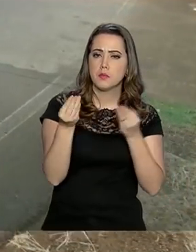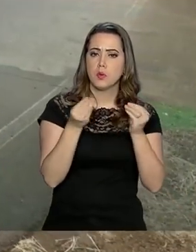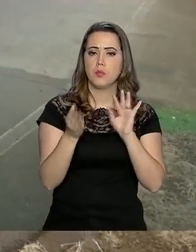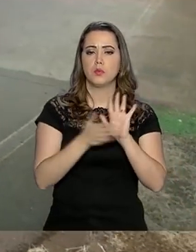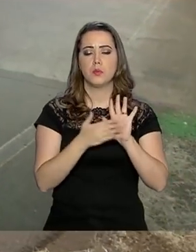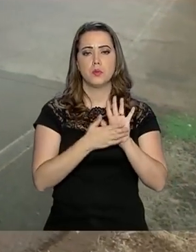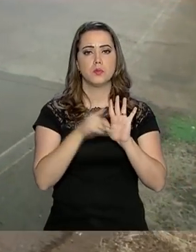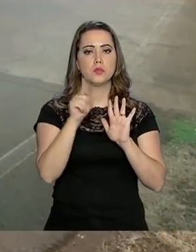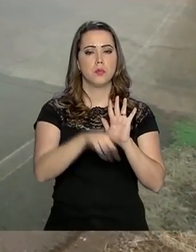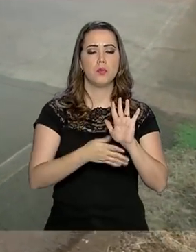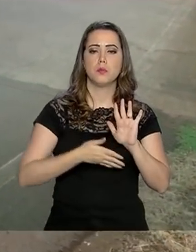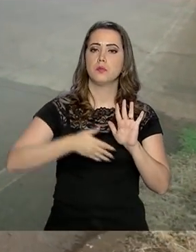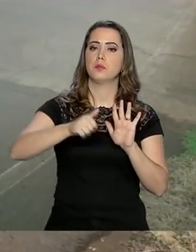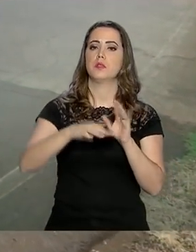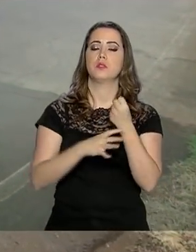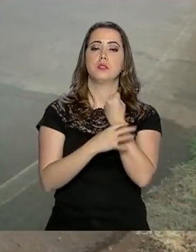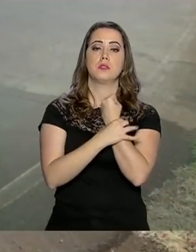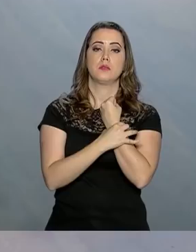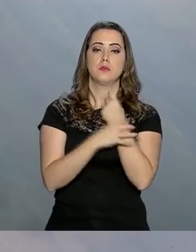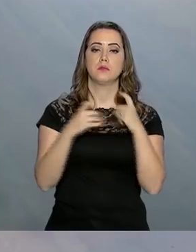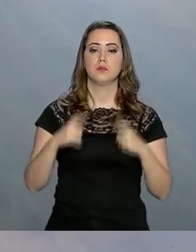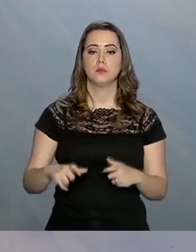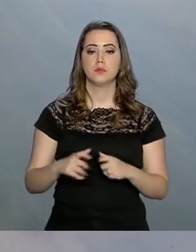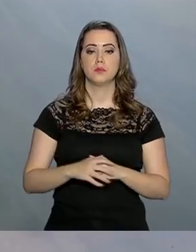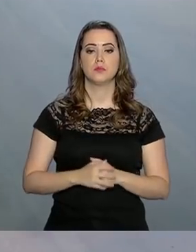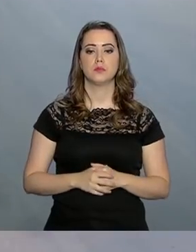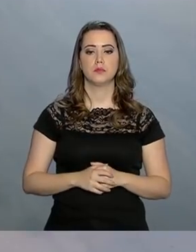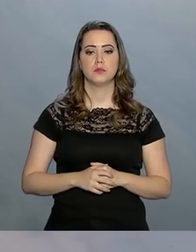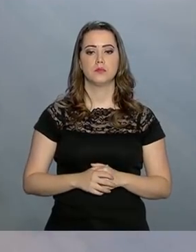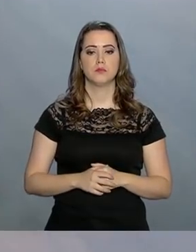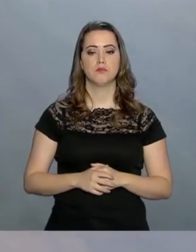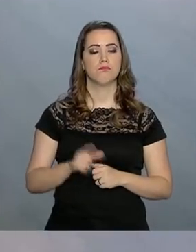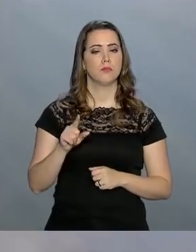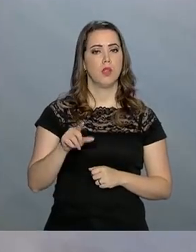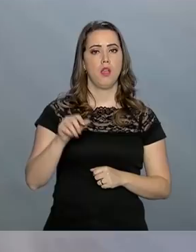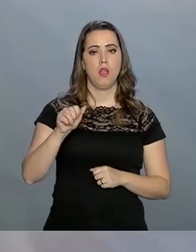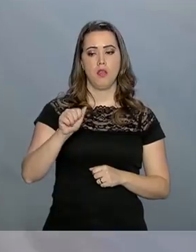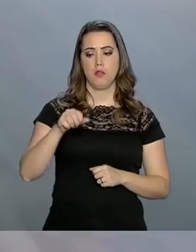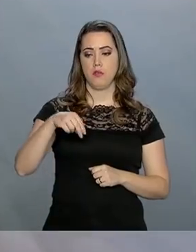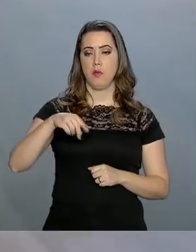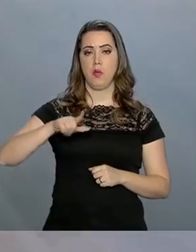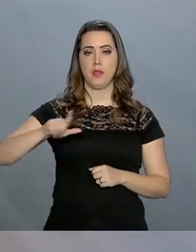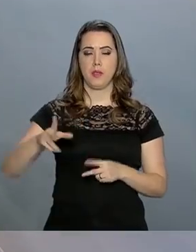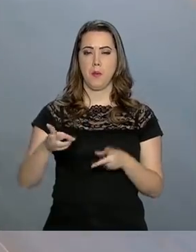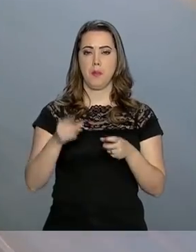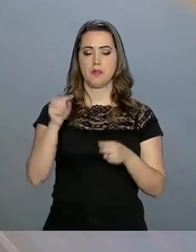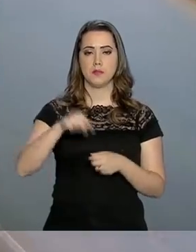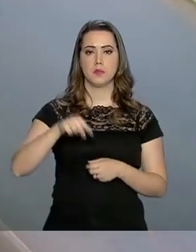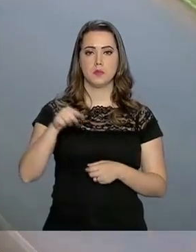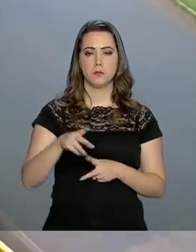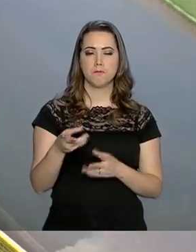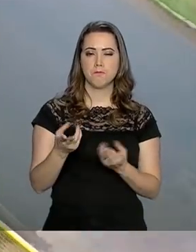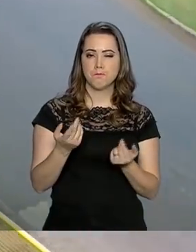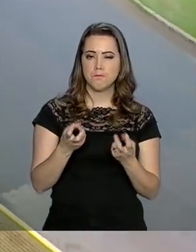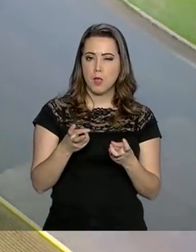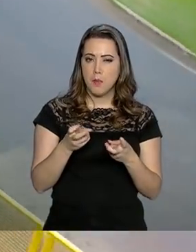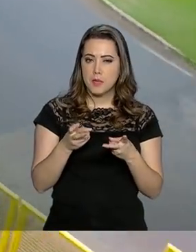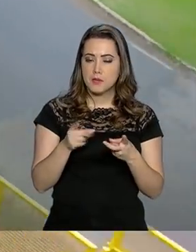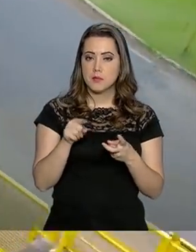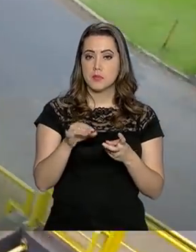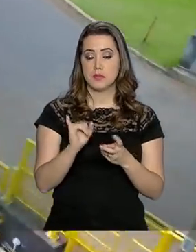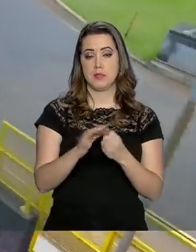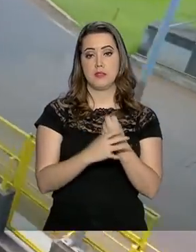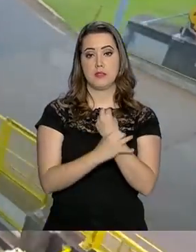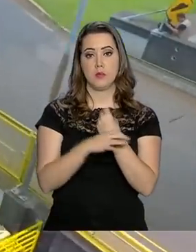para melhorar a segurança do local. O que os técnicos da ANEEL estão fazendo aqui é checar se o plano de segurança